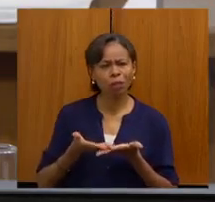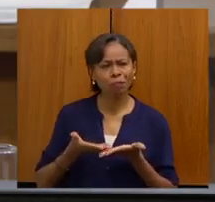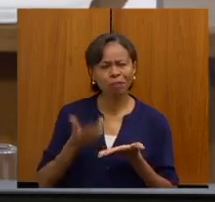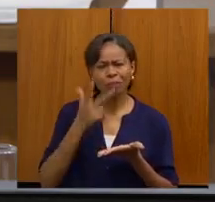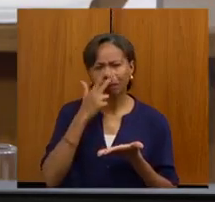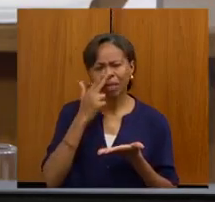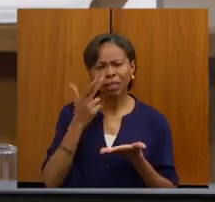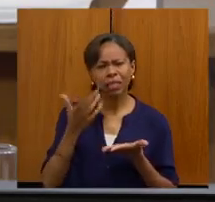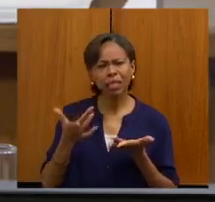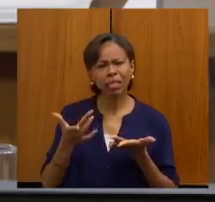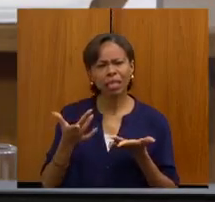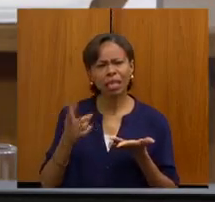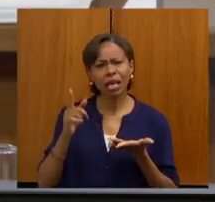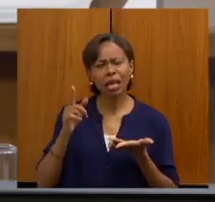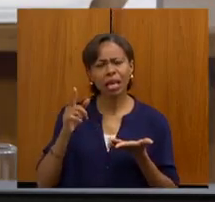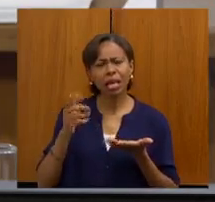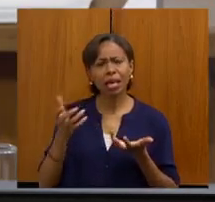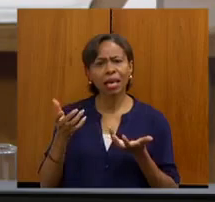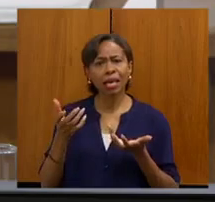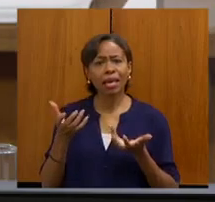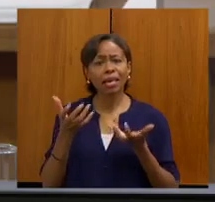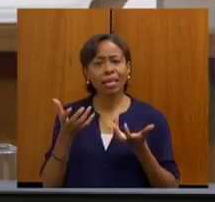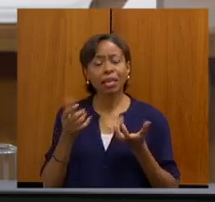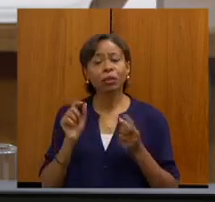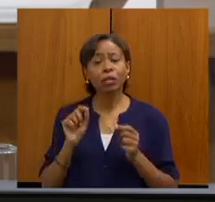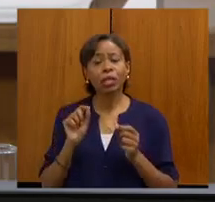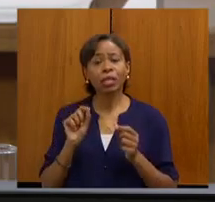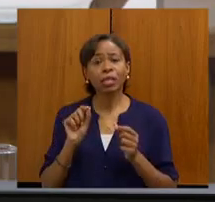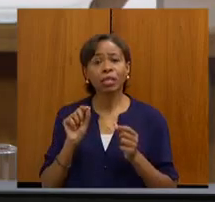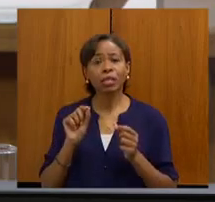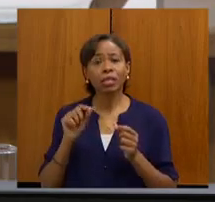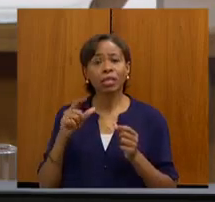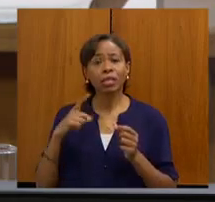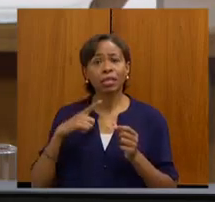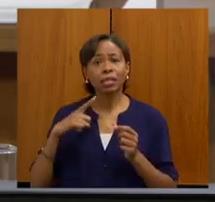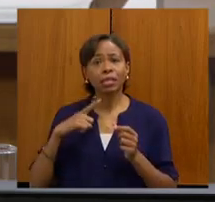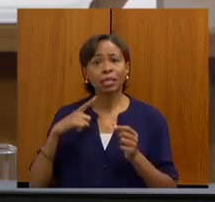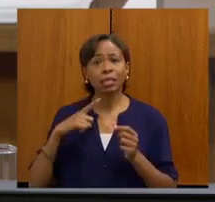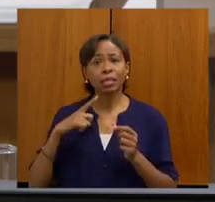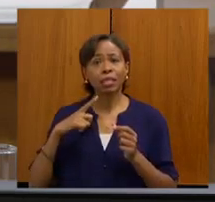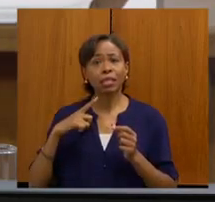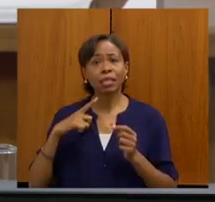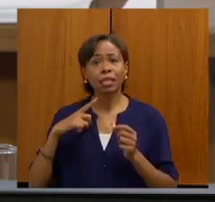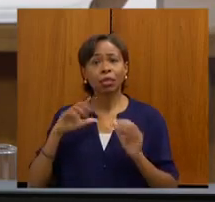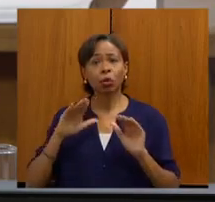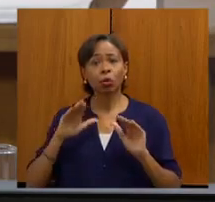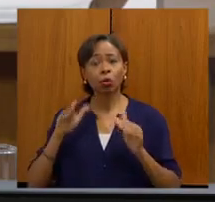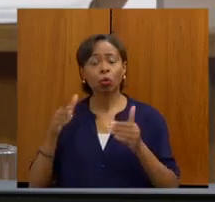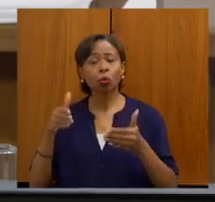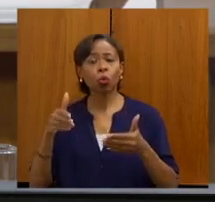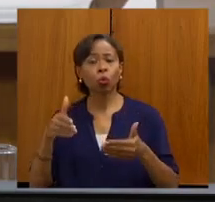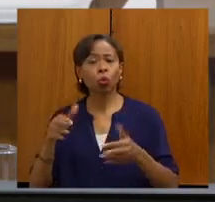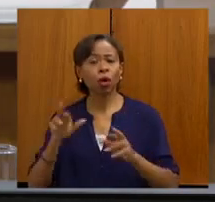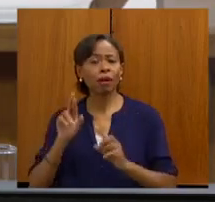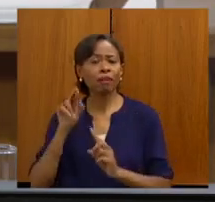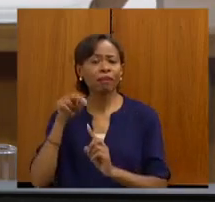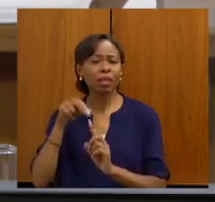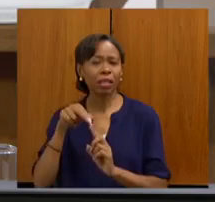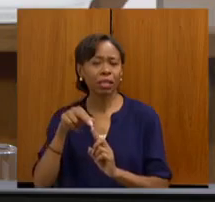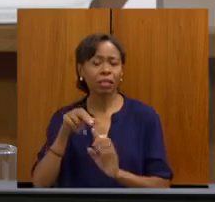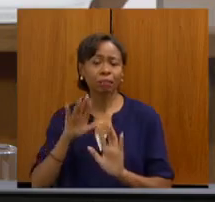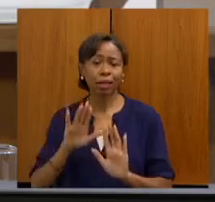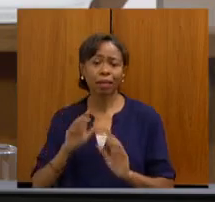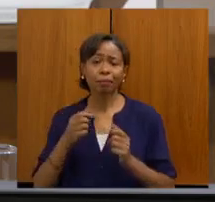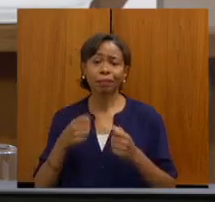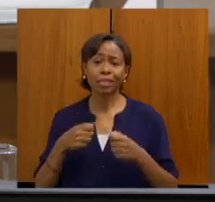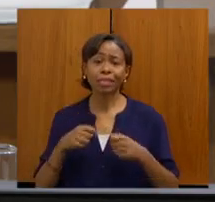vinculação para ser referenciado. Para ele ser referenciado, ele tem que fazer o pré, o durante e o